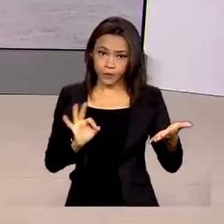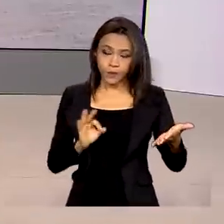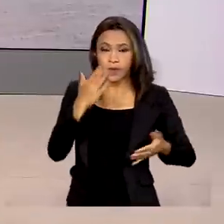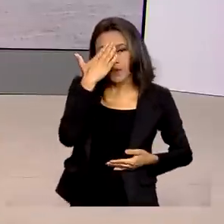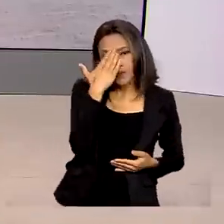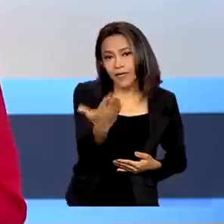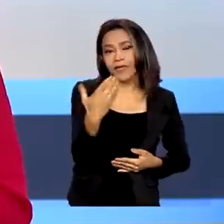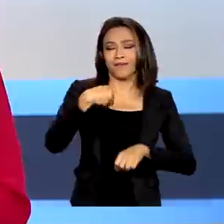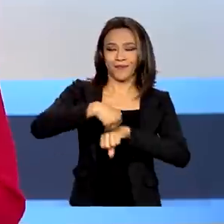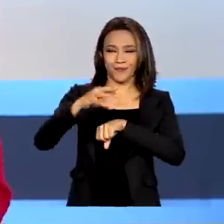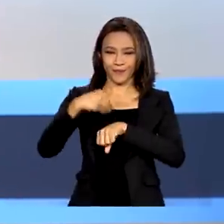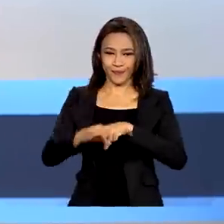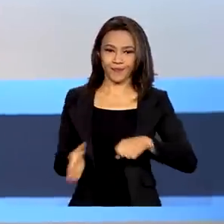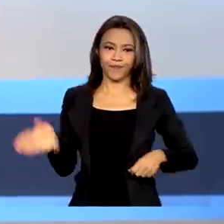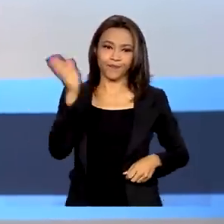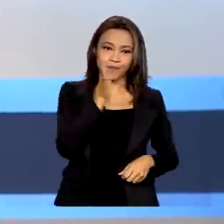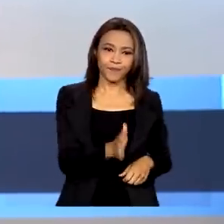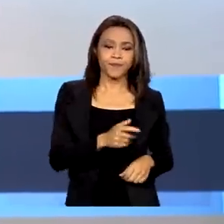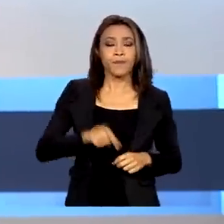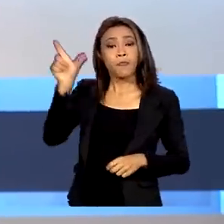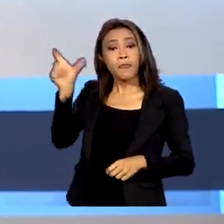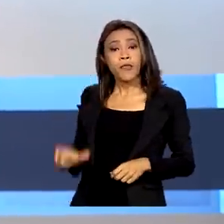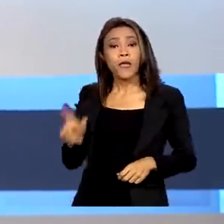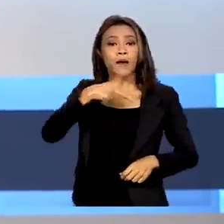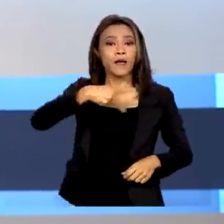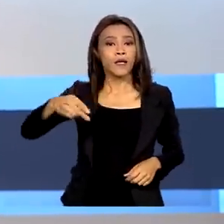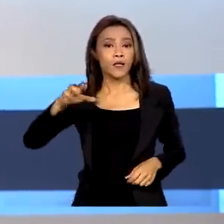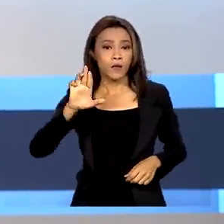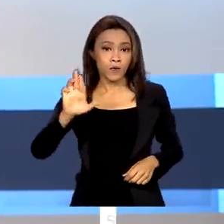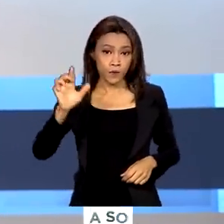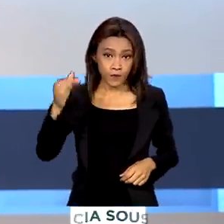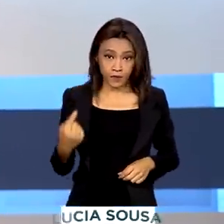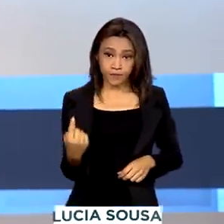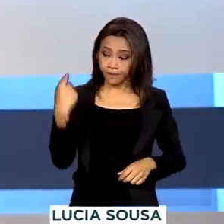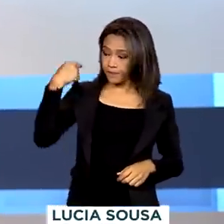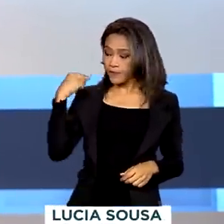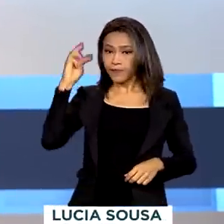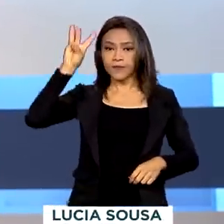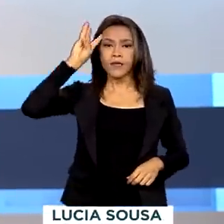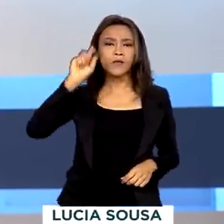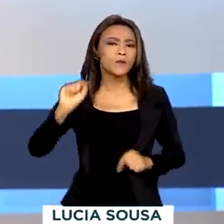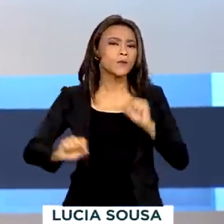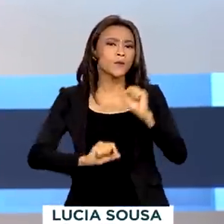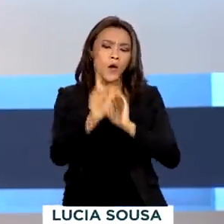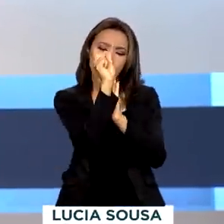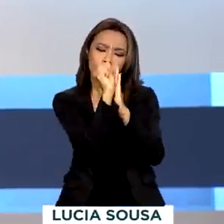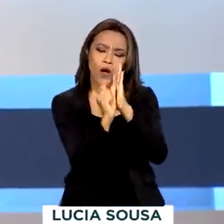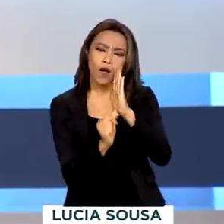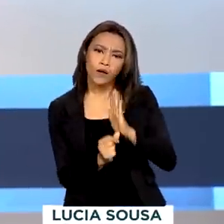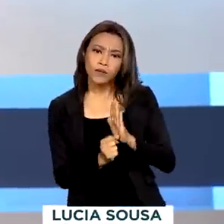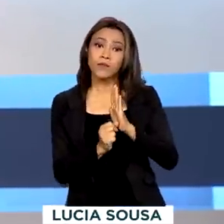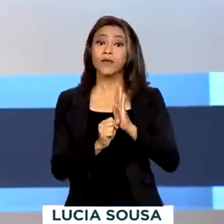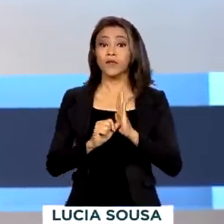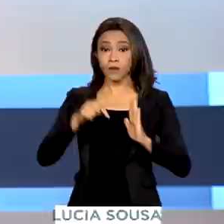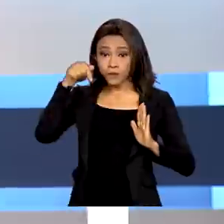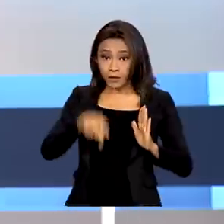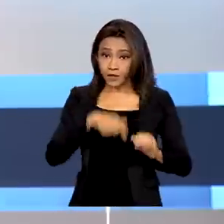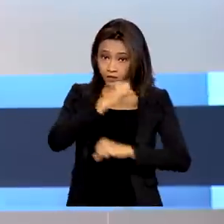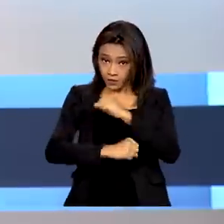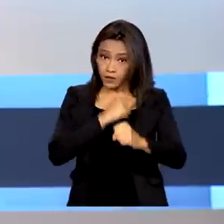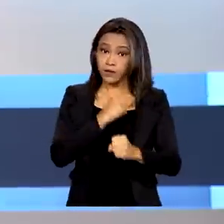pelas suas informações. E olha, o presidente Lula sancionou nesta terça-feira o Orçamento Geral da União de 2023.